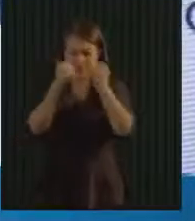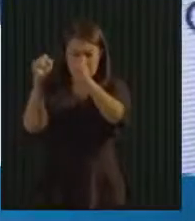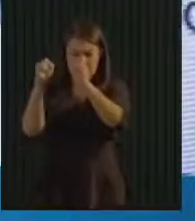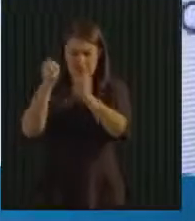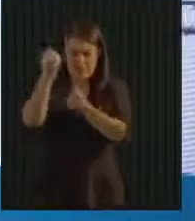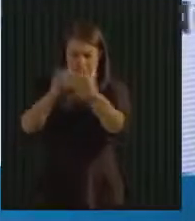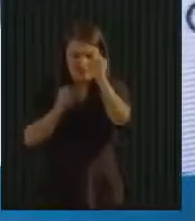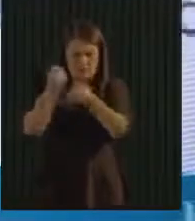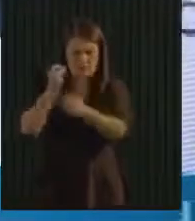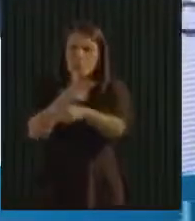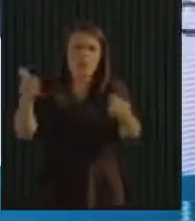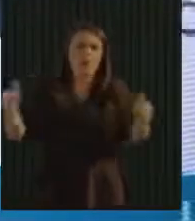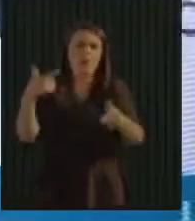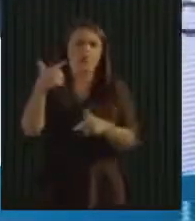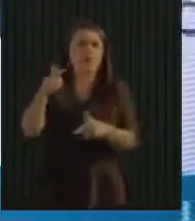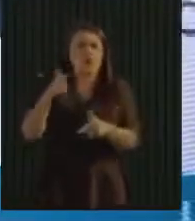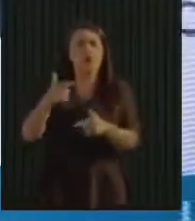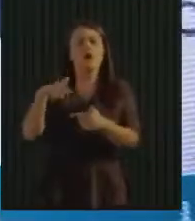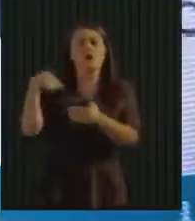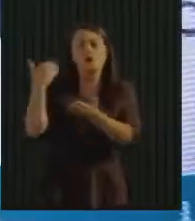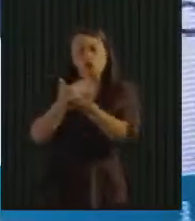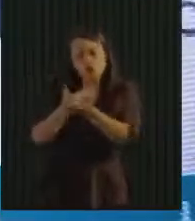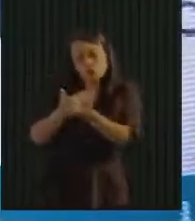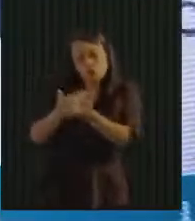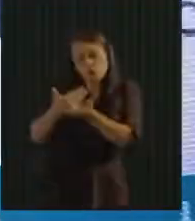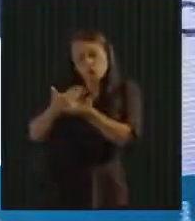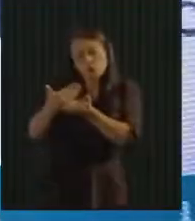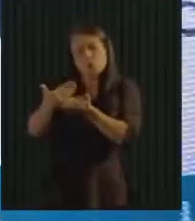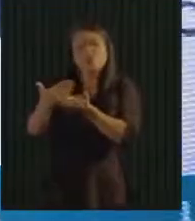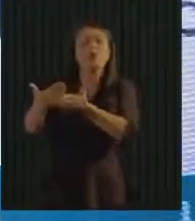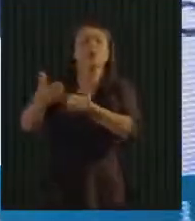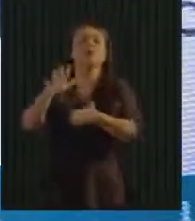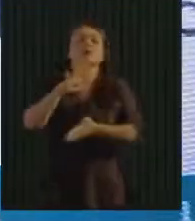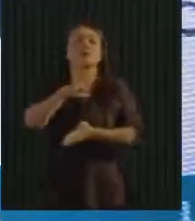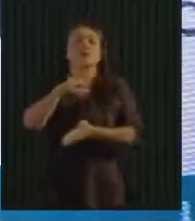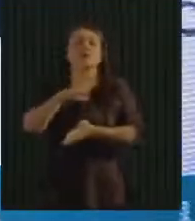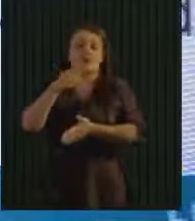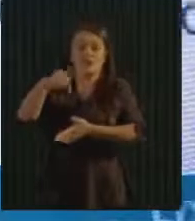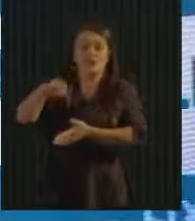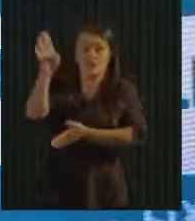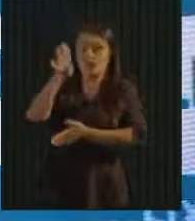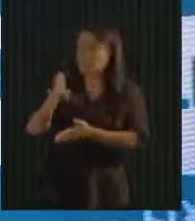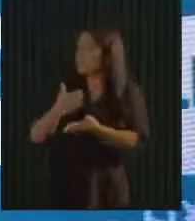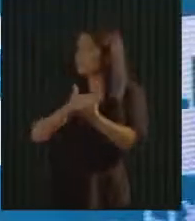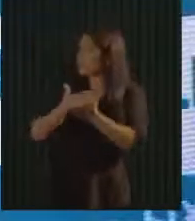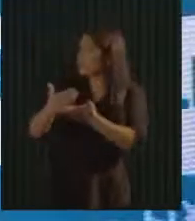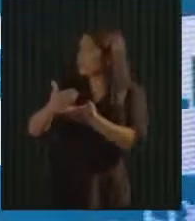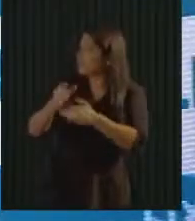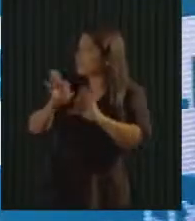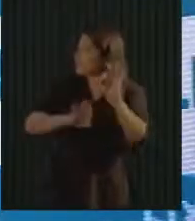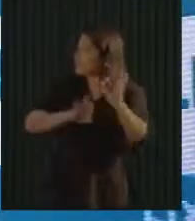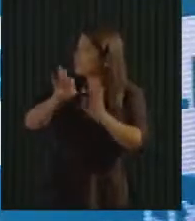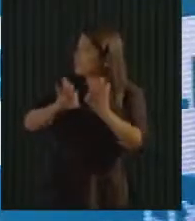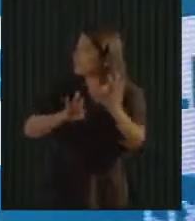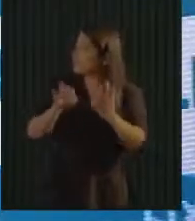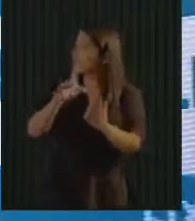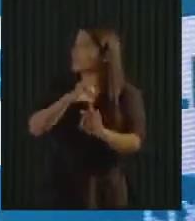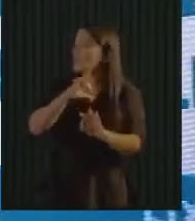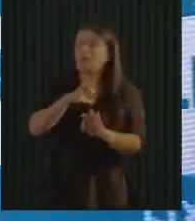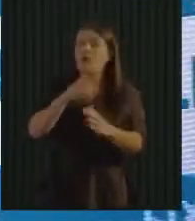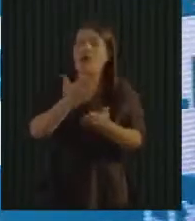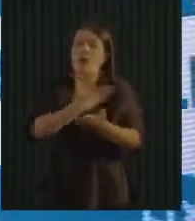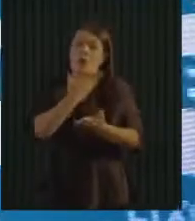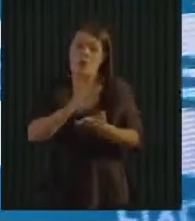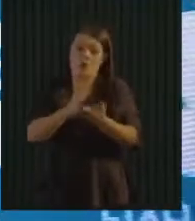nossos indicadores. Então, a gente começou de novo, como toda cidade do Brasil tem oportunidade de fazer. Bom, e a gente tem